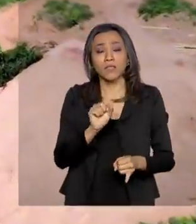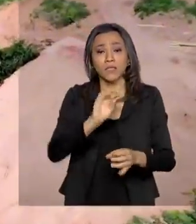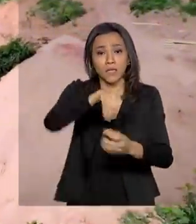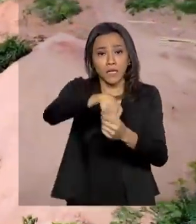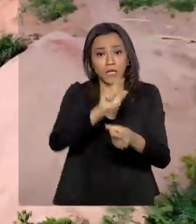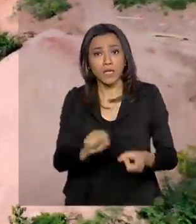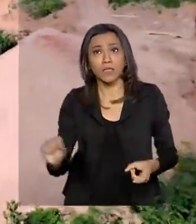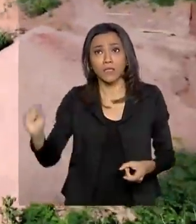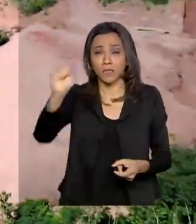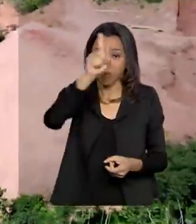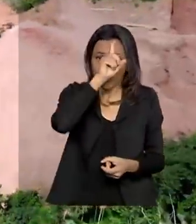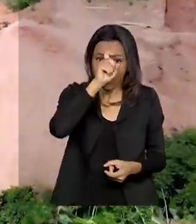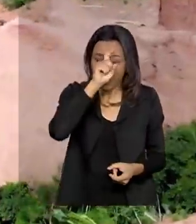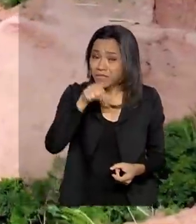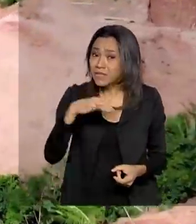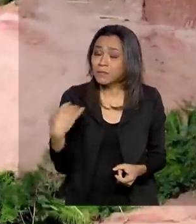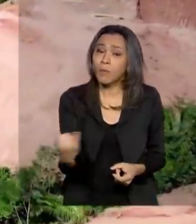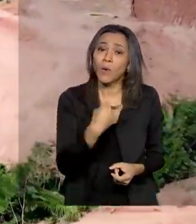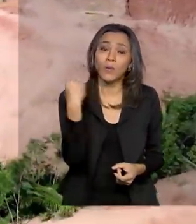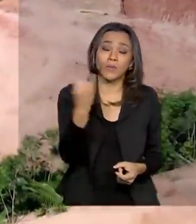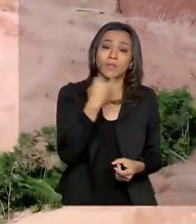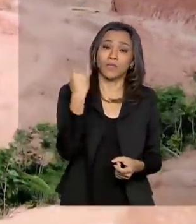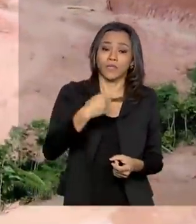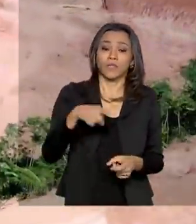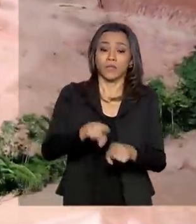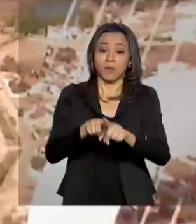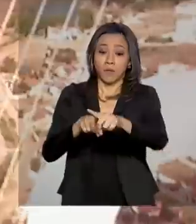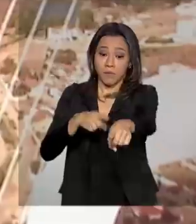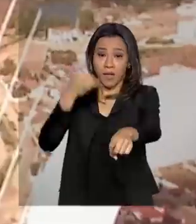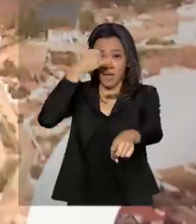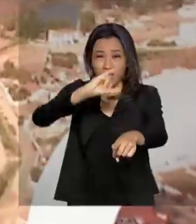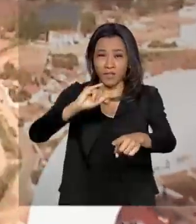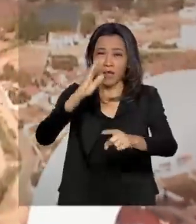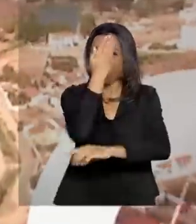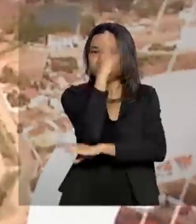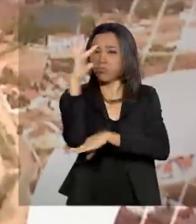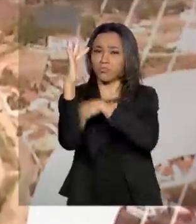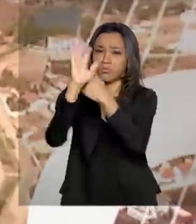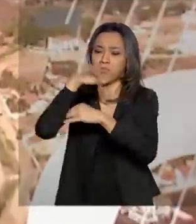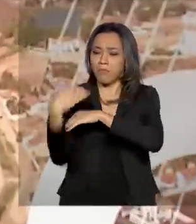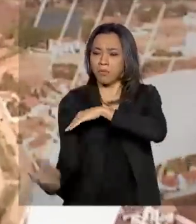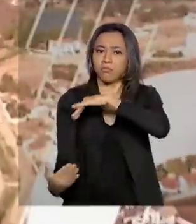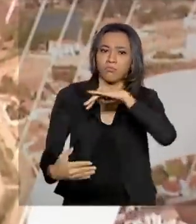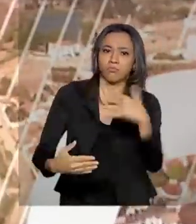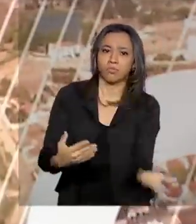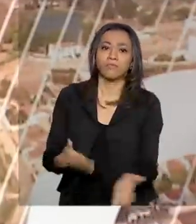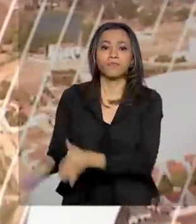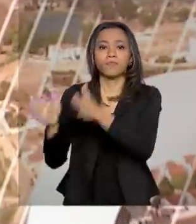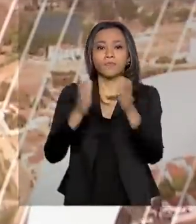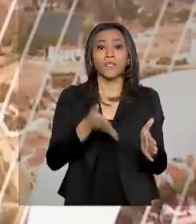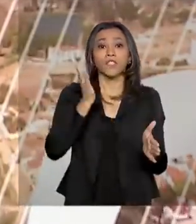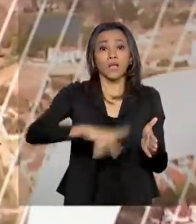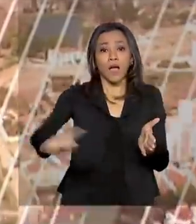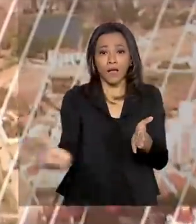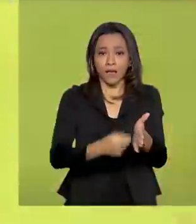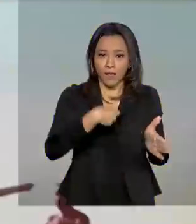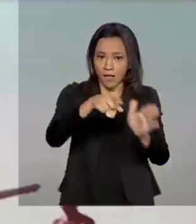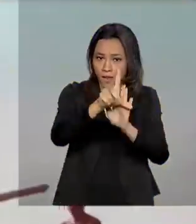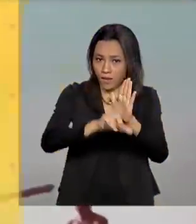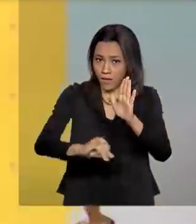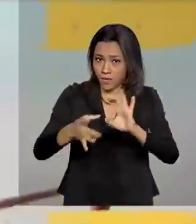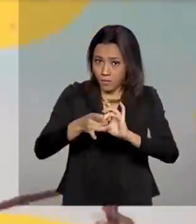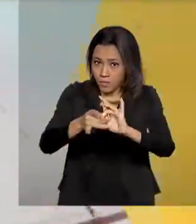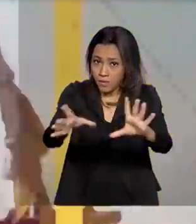são essenciais no combate ao desmatamento. Foi sancionada a lei que autoriza empresas,